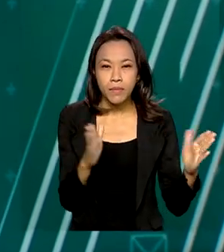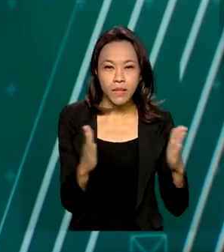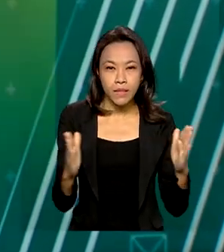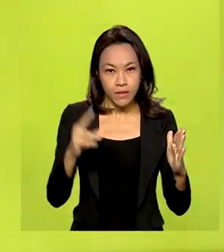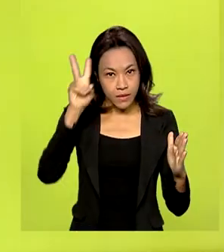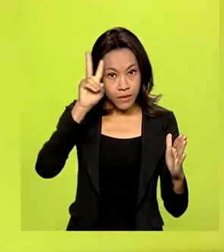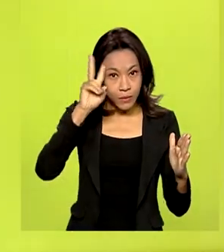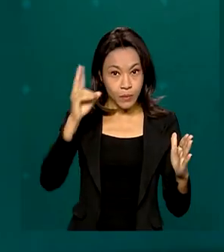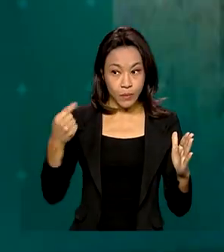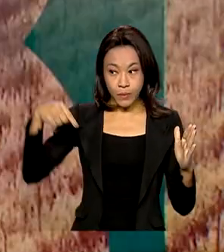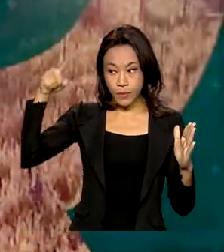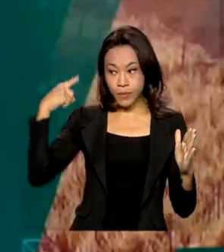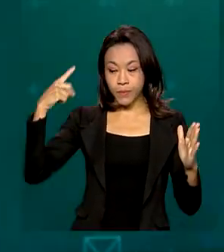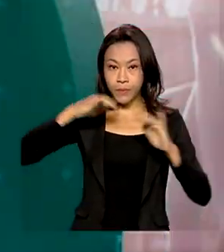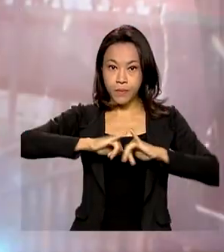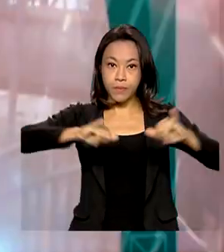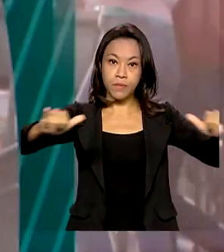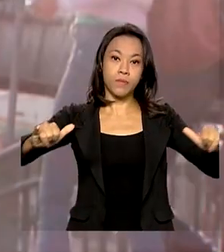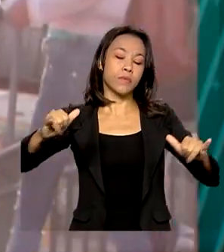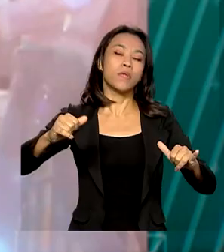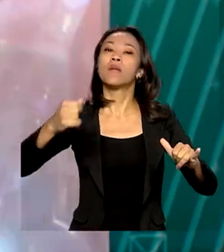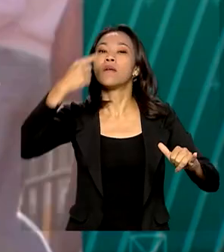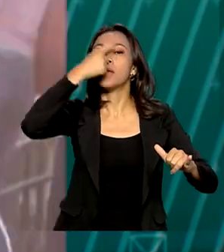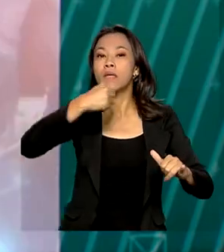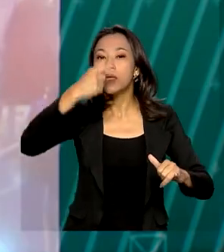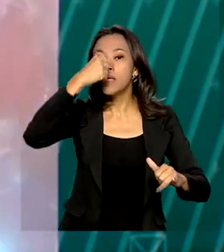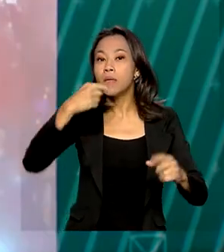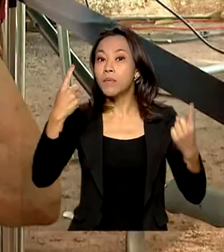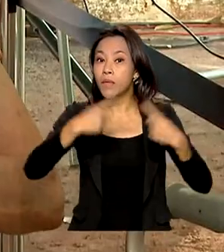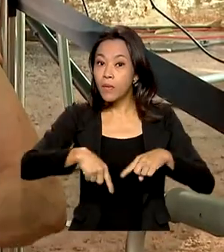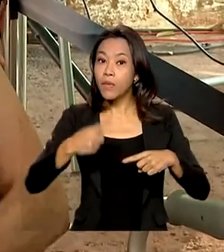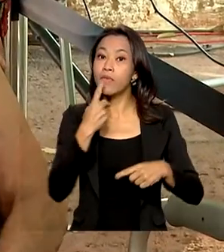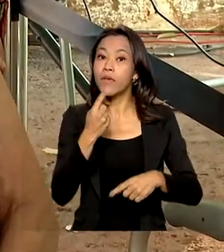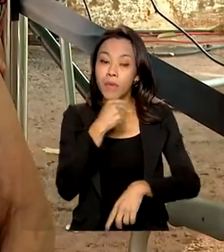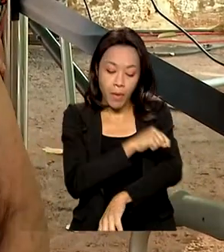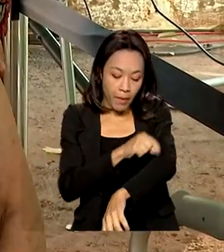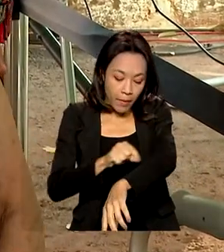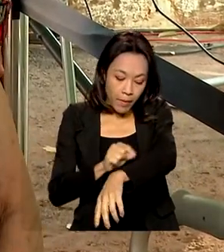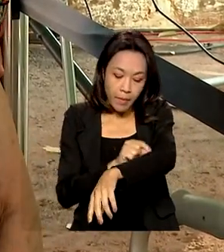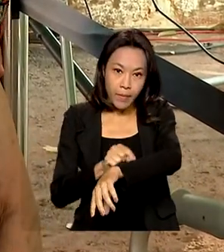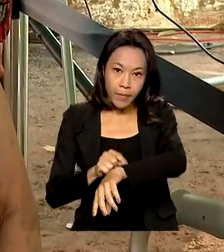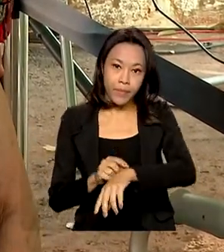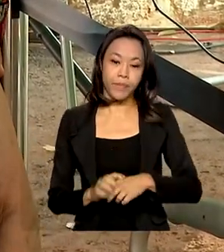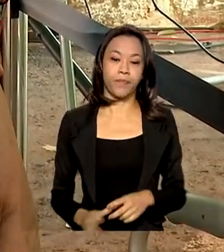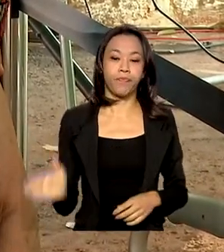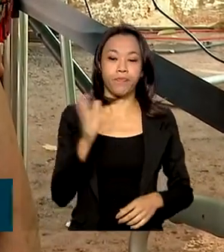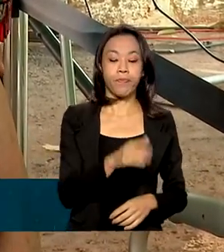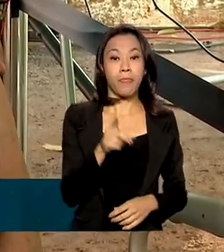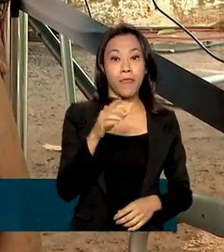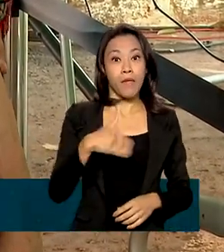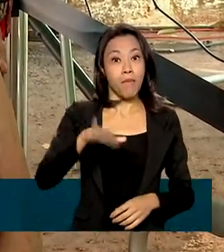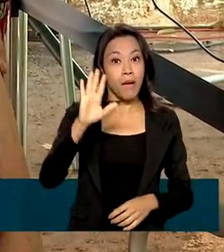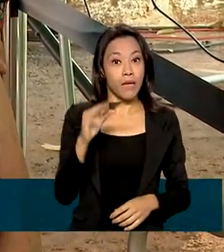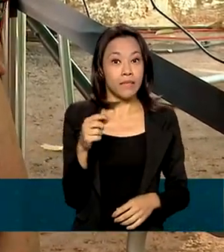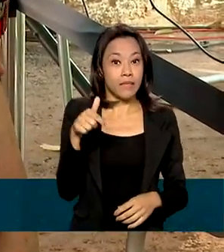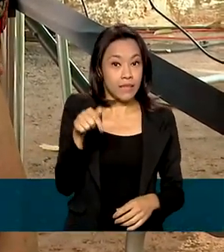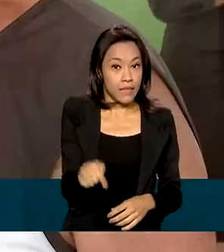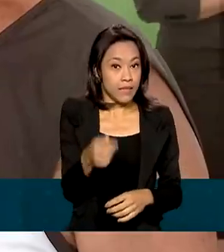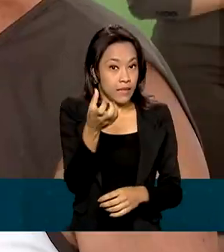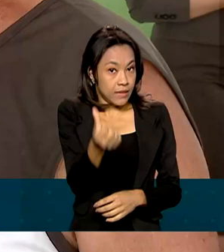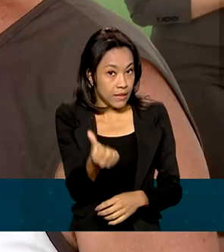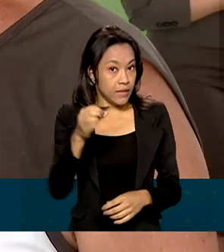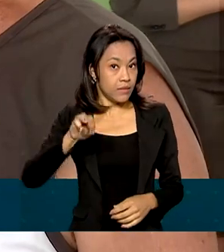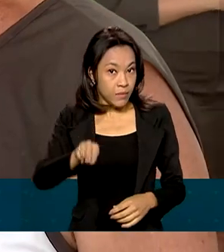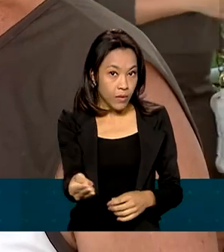a campanha nacional de vacinação contra a gripe e o sarampo. A previsão é que mais de 76 milhões de pessoas